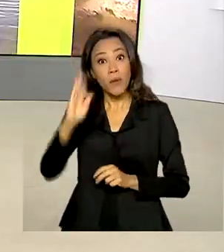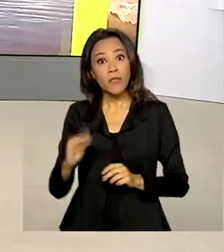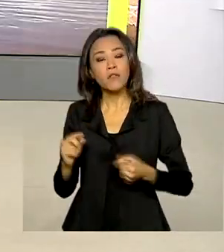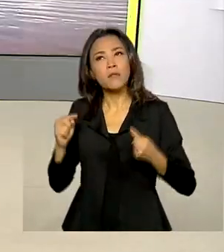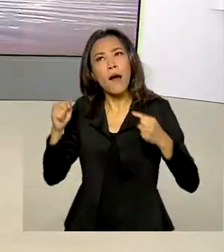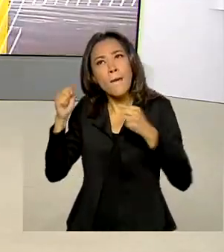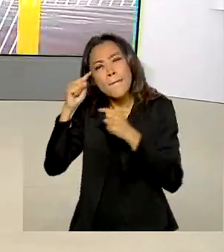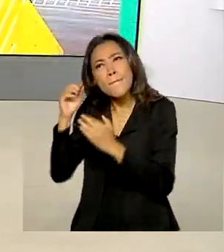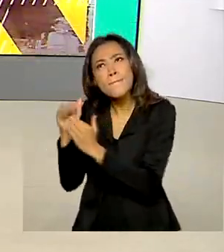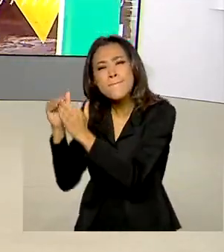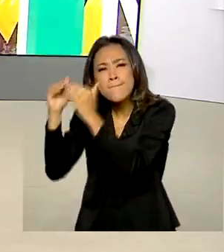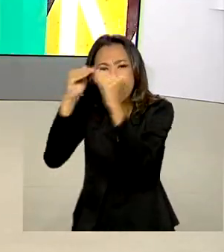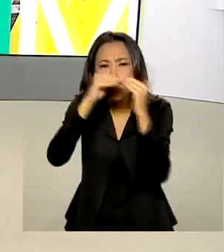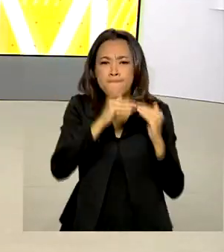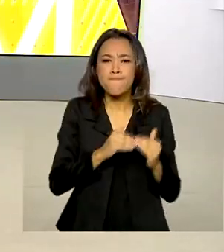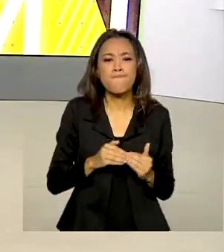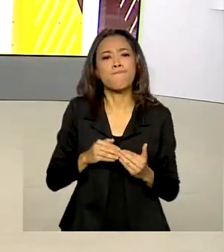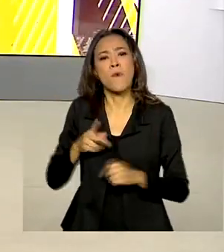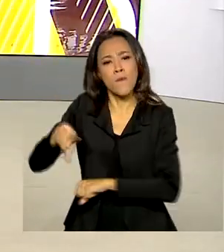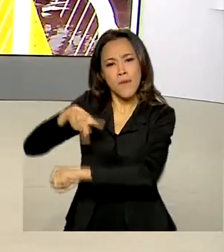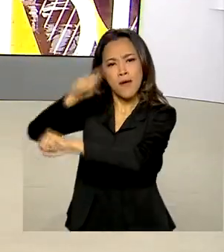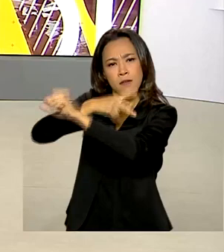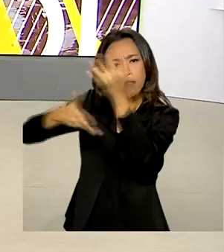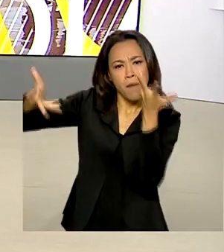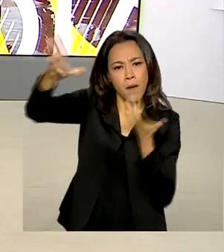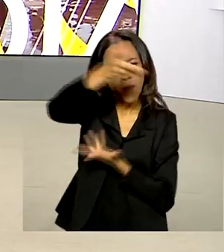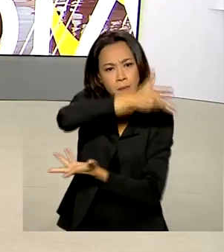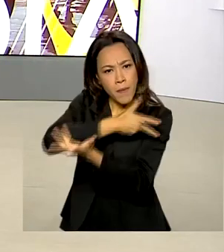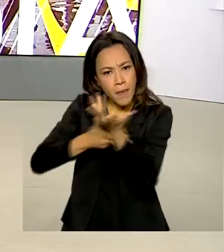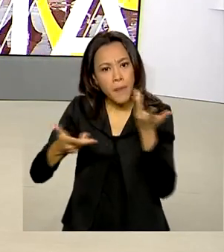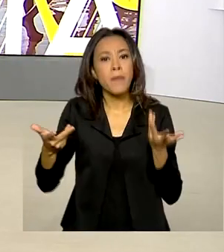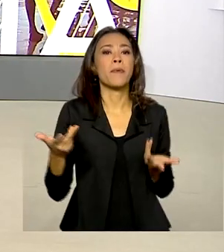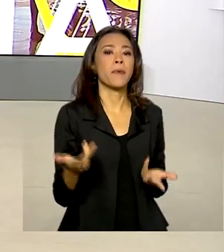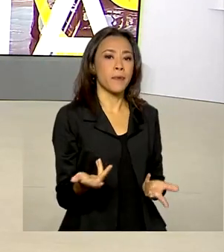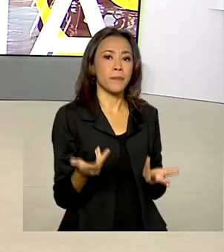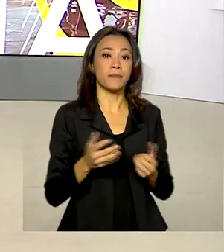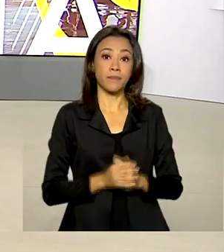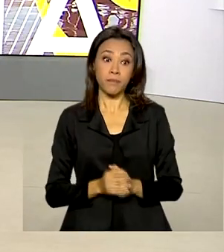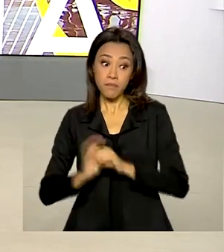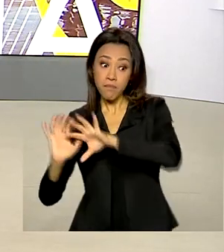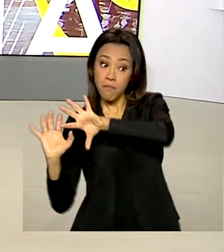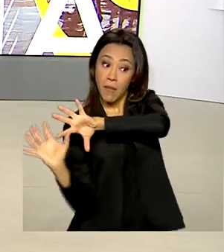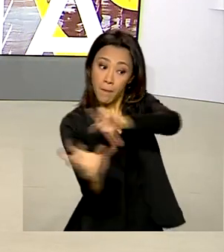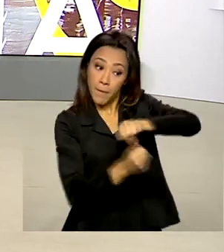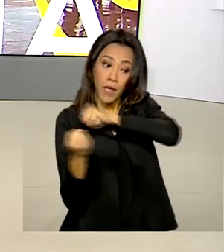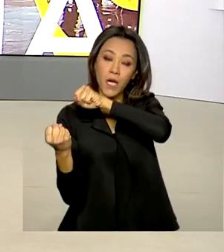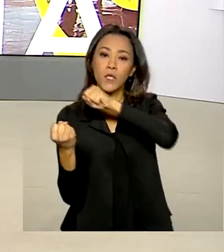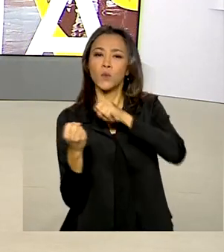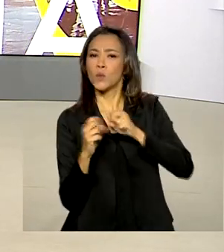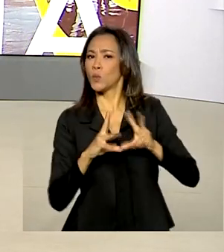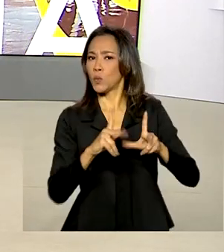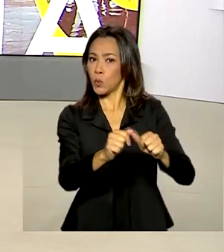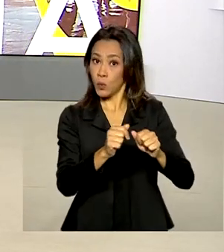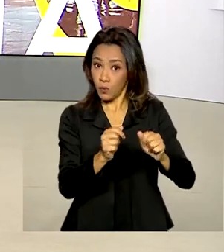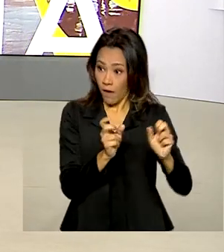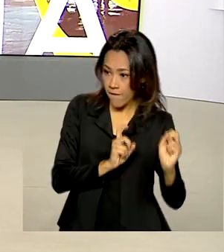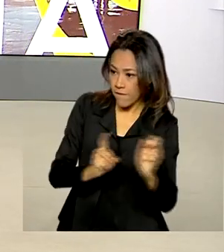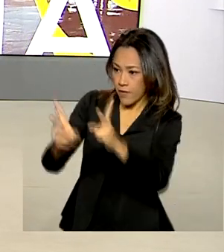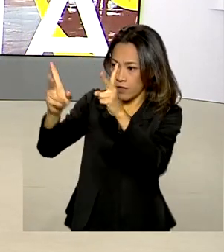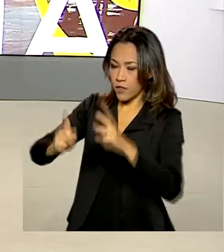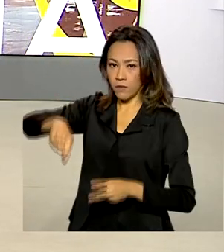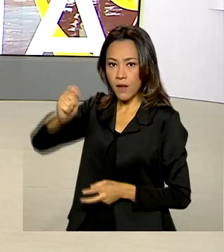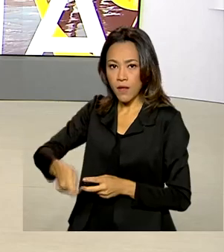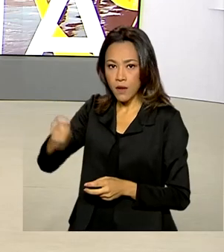internacionais, desarticulando quadrilhas com o confisco do seu patrimônio. Tudo o que é apreendido vai a leilão e o